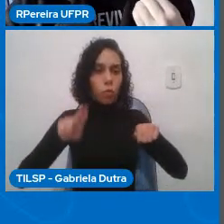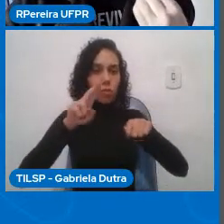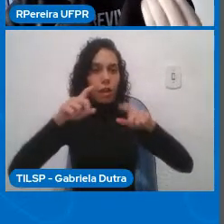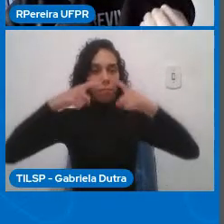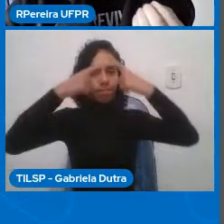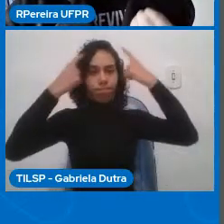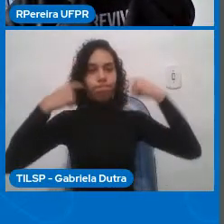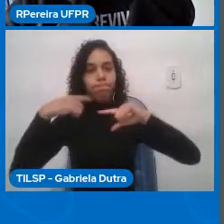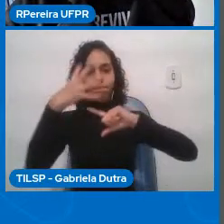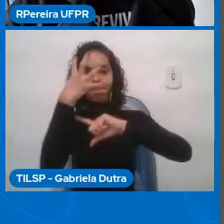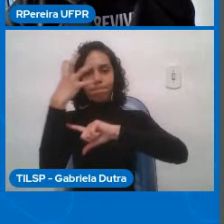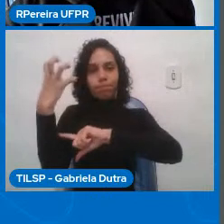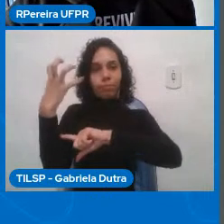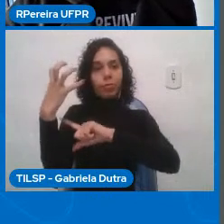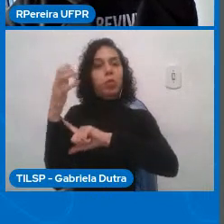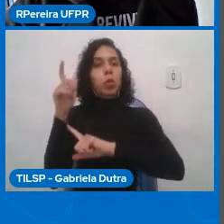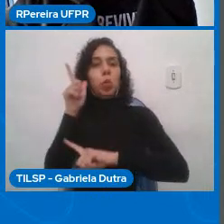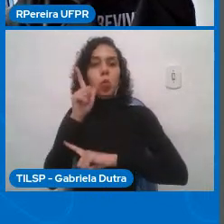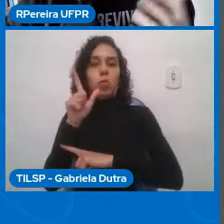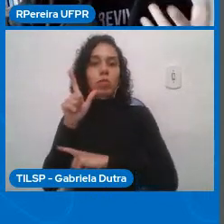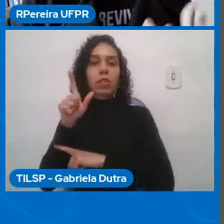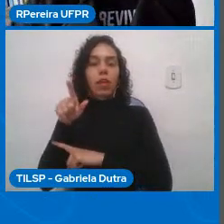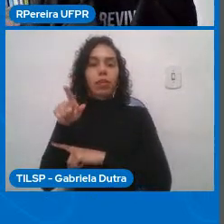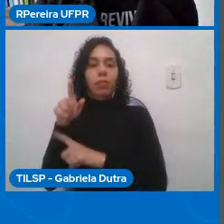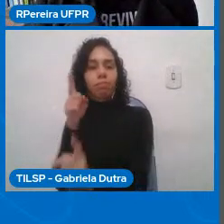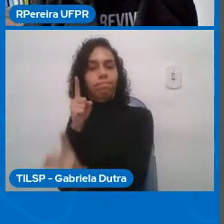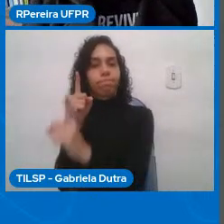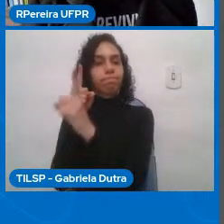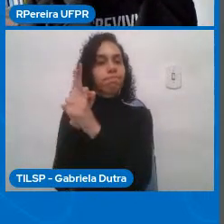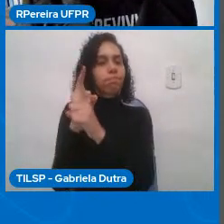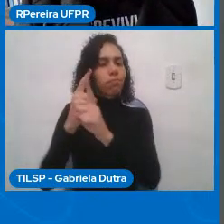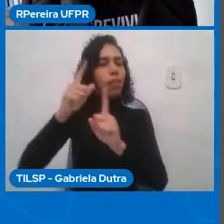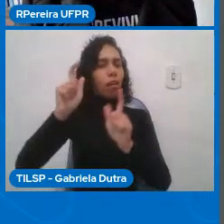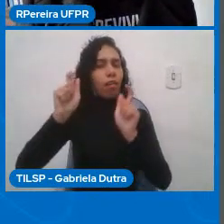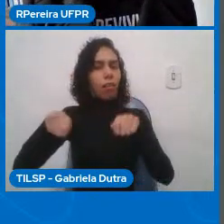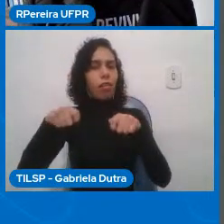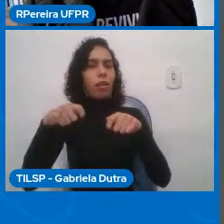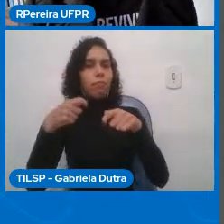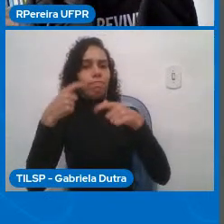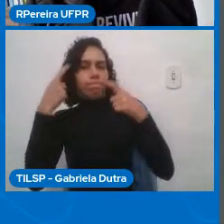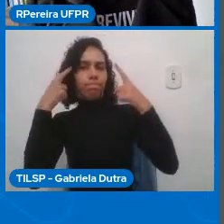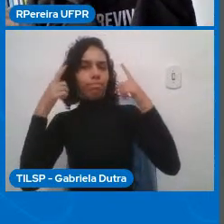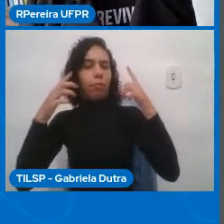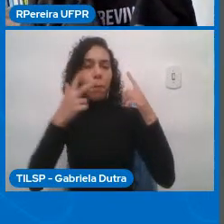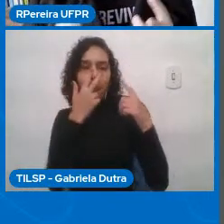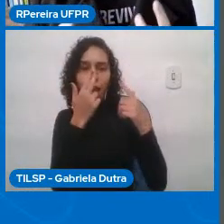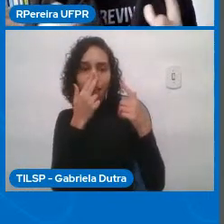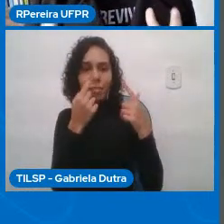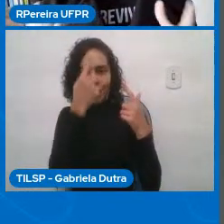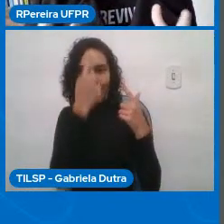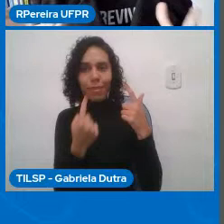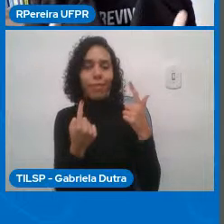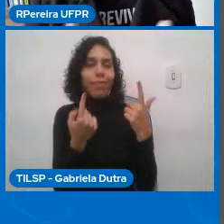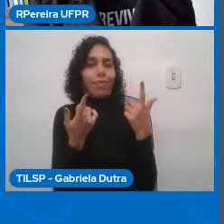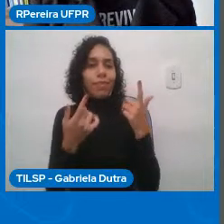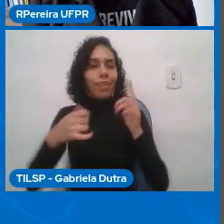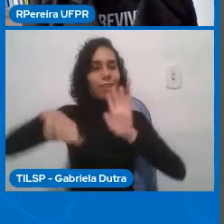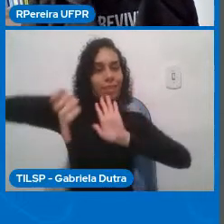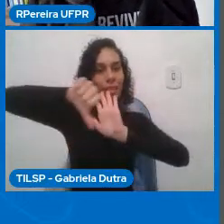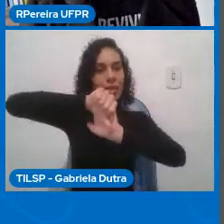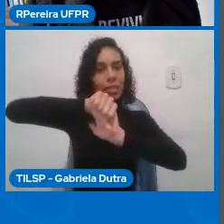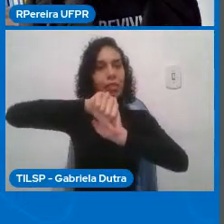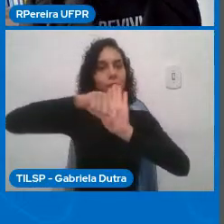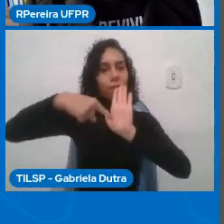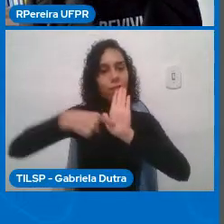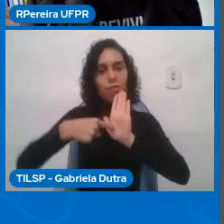tendências criminais, de identificar traços de criminalidade, e isso gerou um